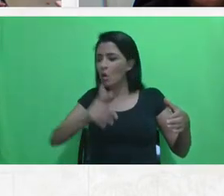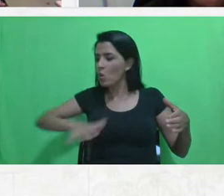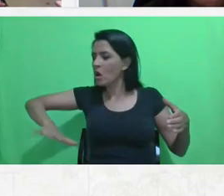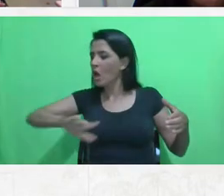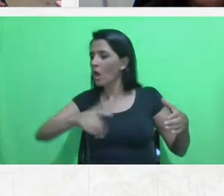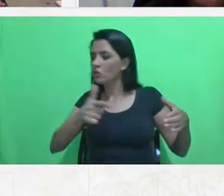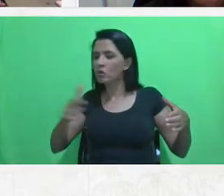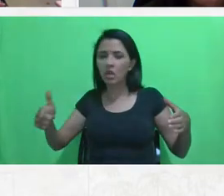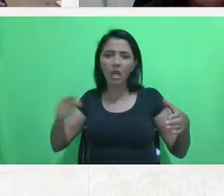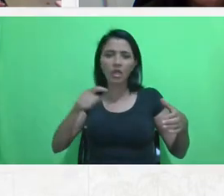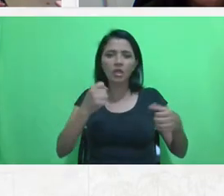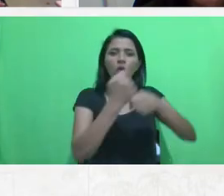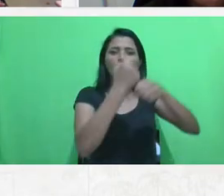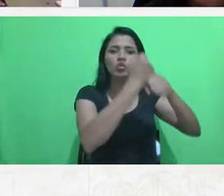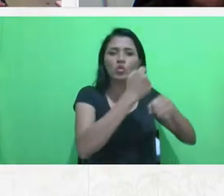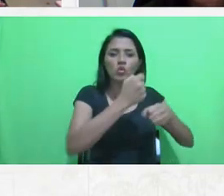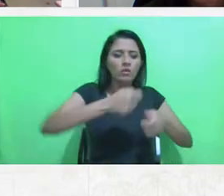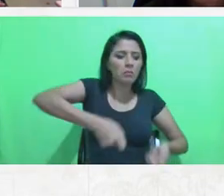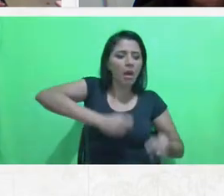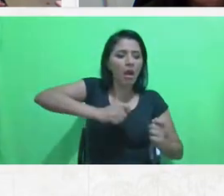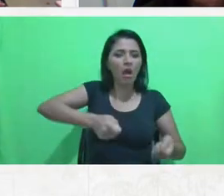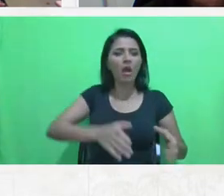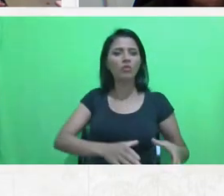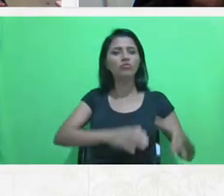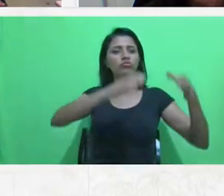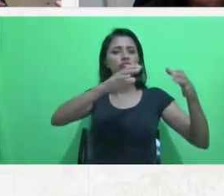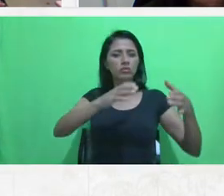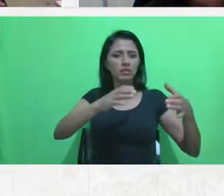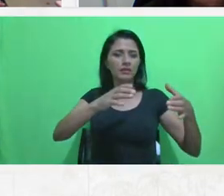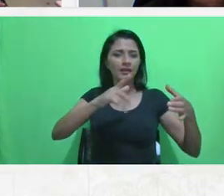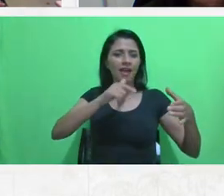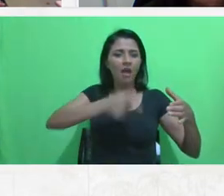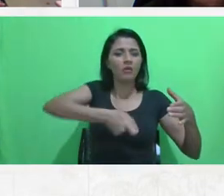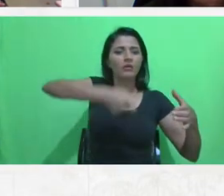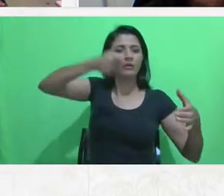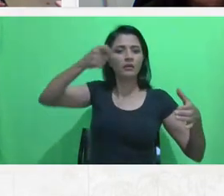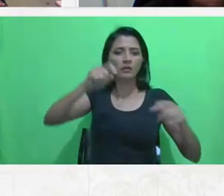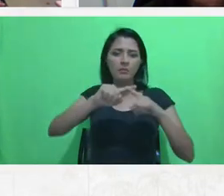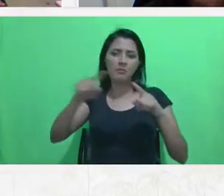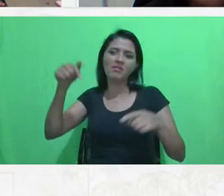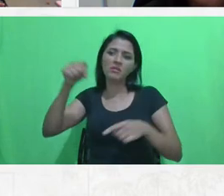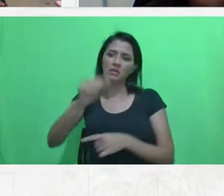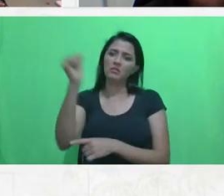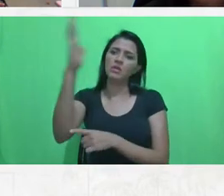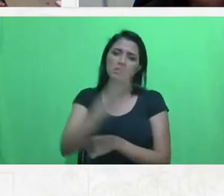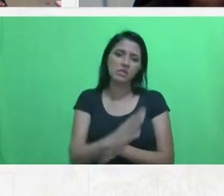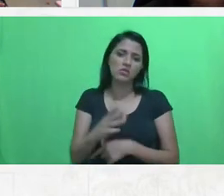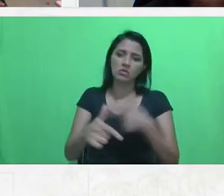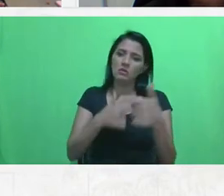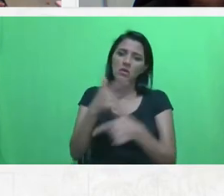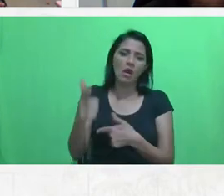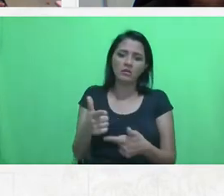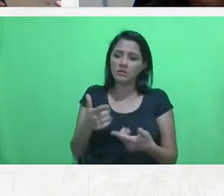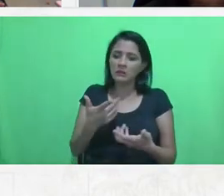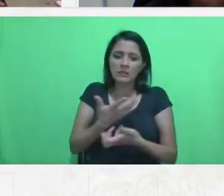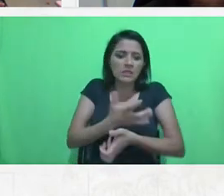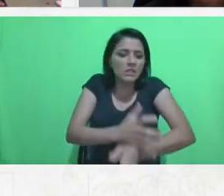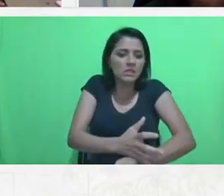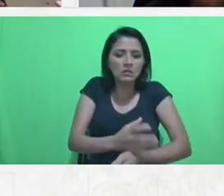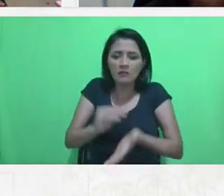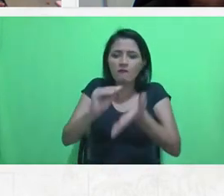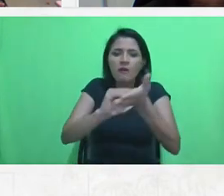foi a promessa, mas ele não é, então a gente trabalha no Brasil, na escassez, na urgência, ao mesmo tempo que tem uma oponência desgraçada,